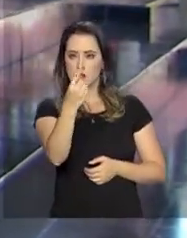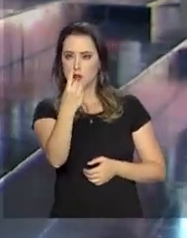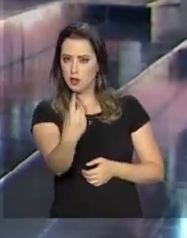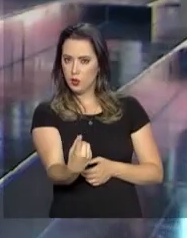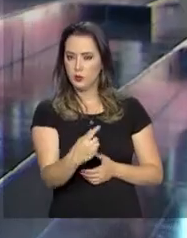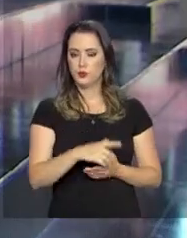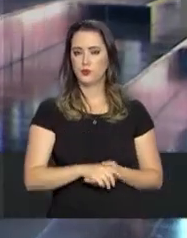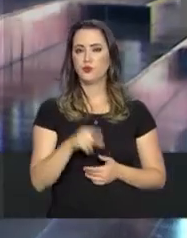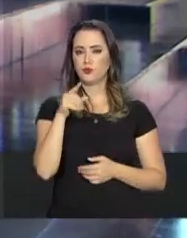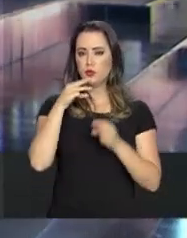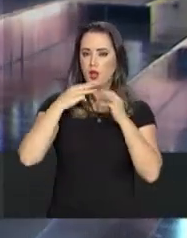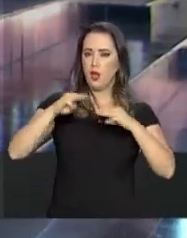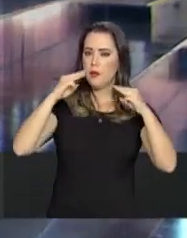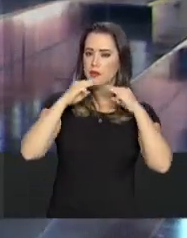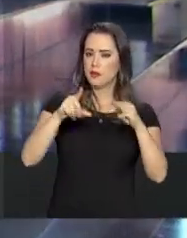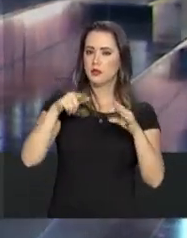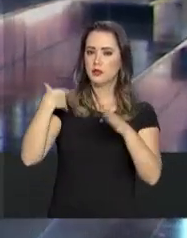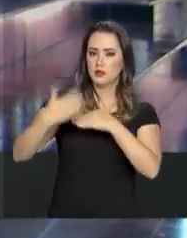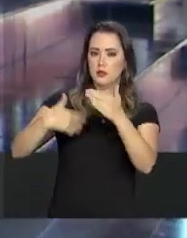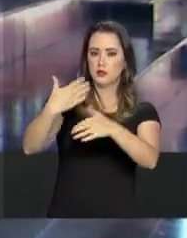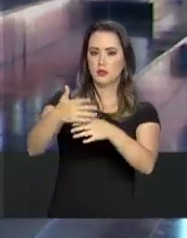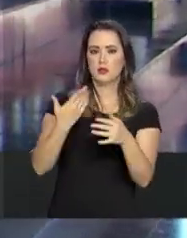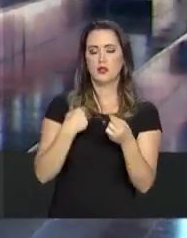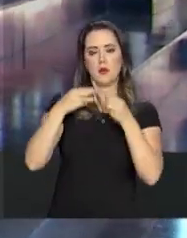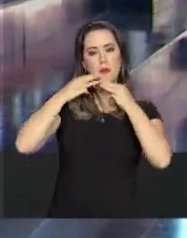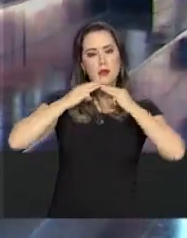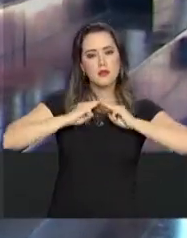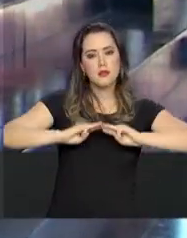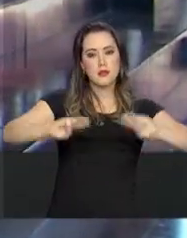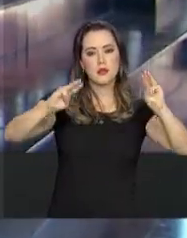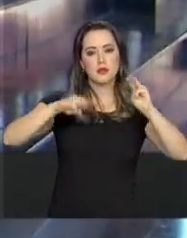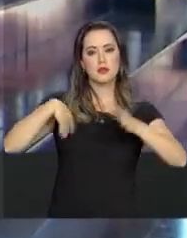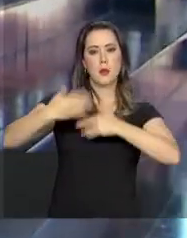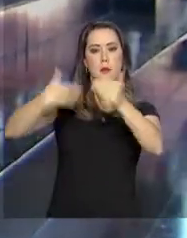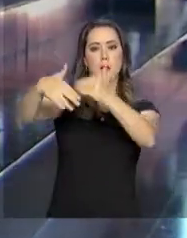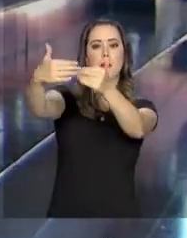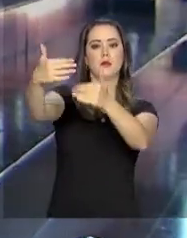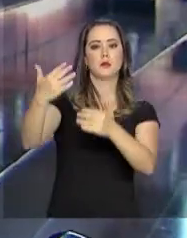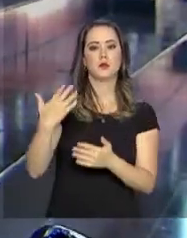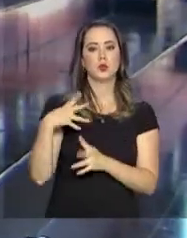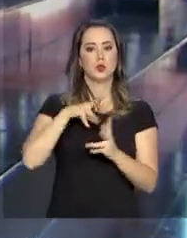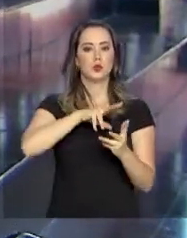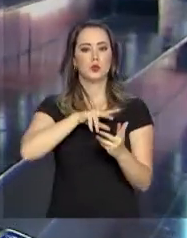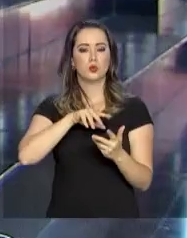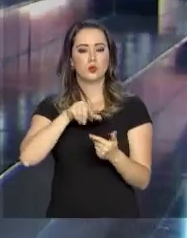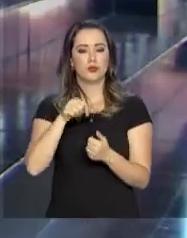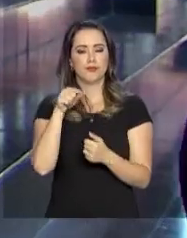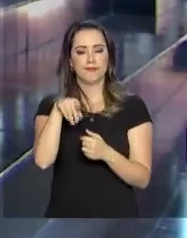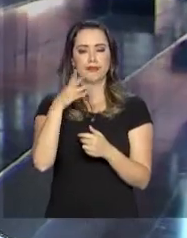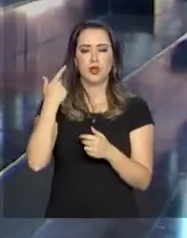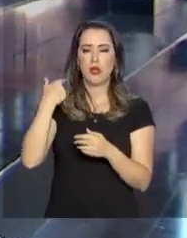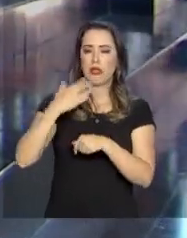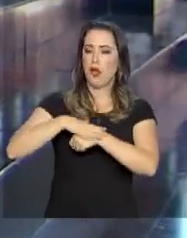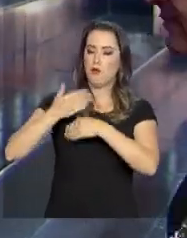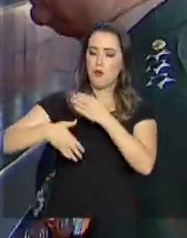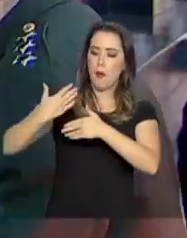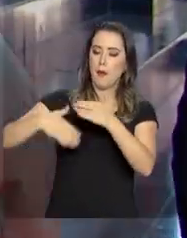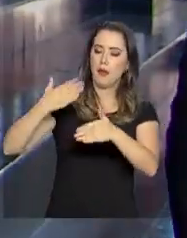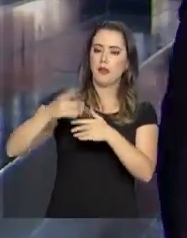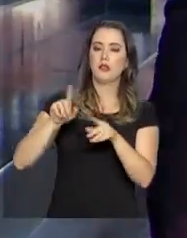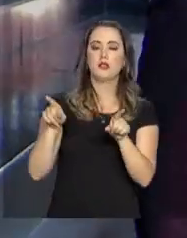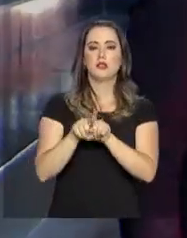diria que ele é uma espécie de bíblia, cuja mensagem atravessa o tempo. E, particularmente, por ter sido o grande